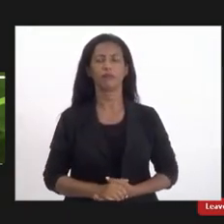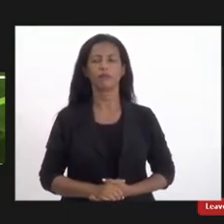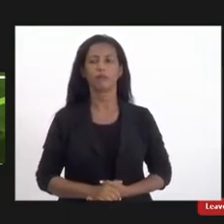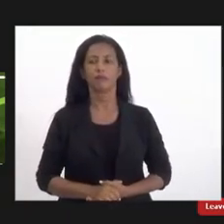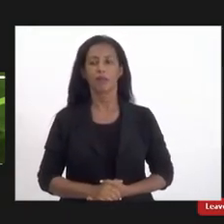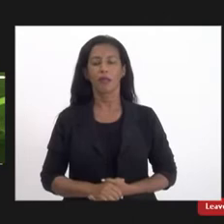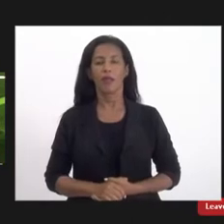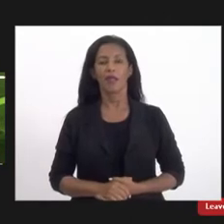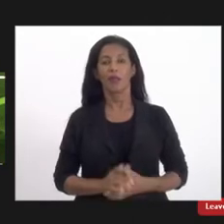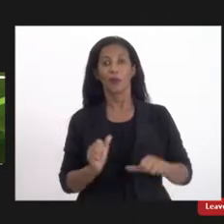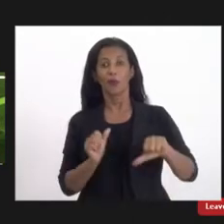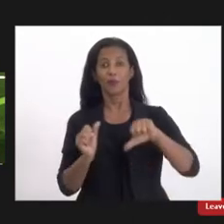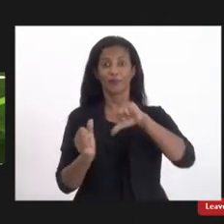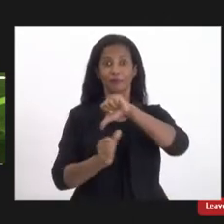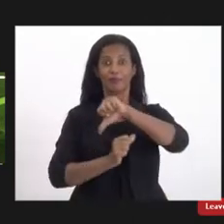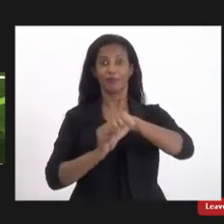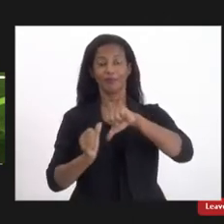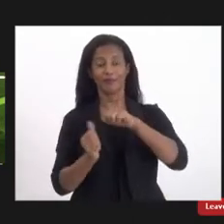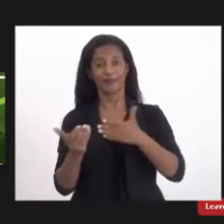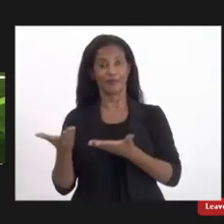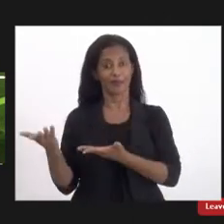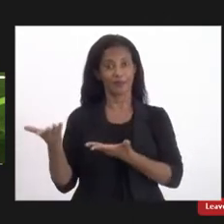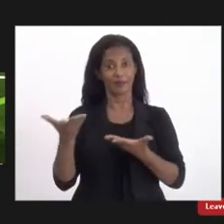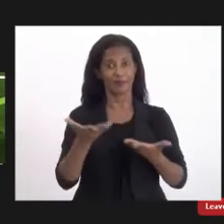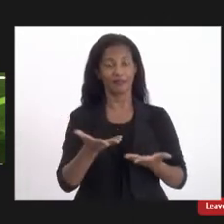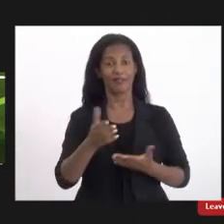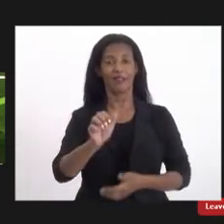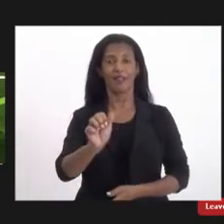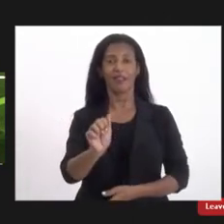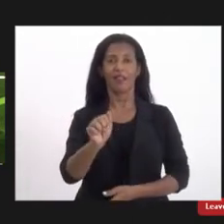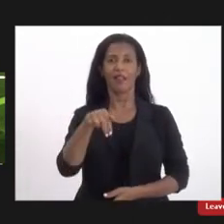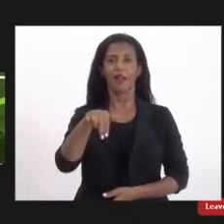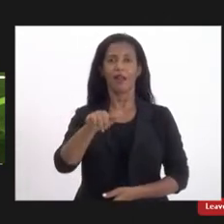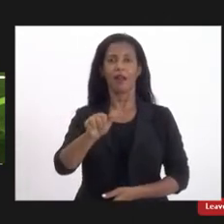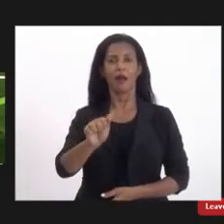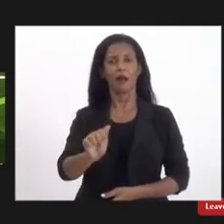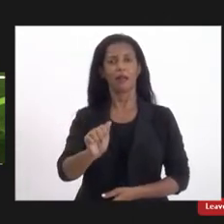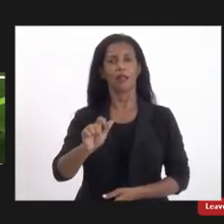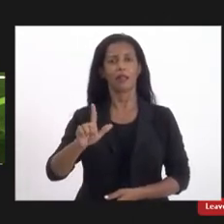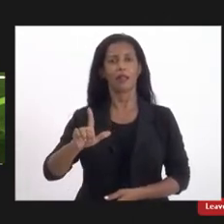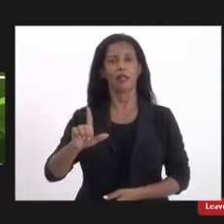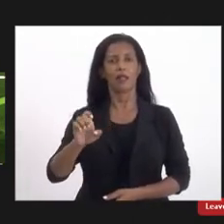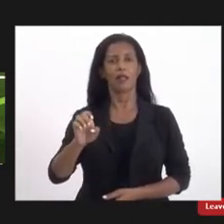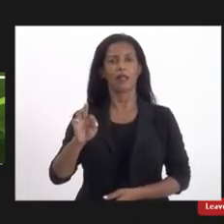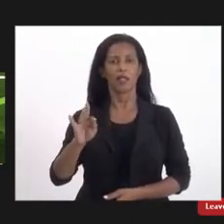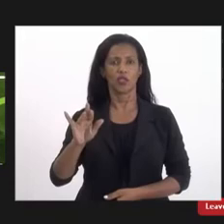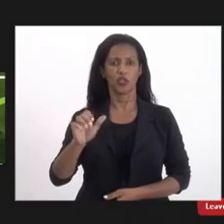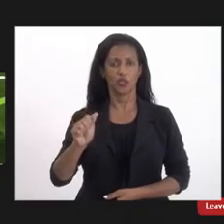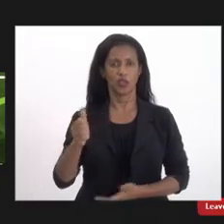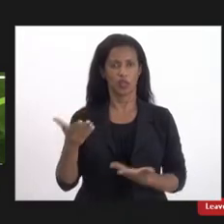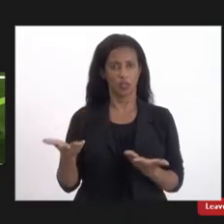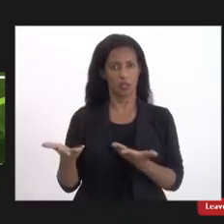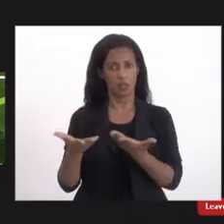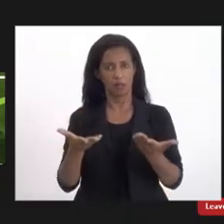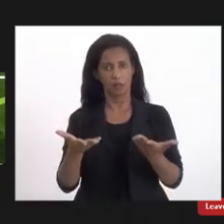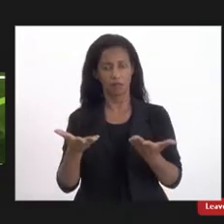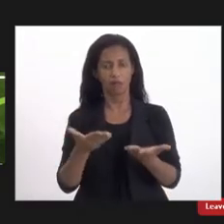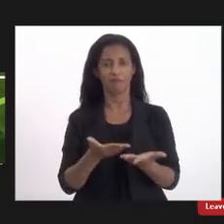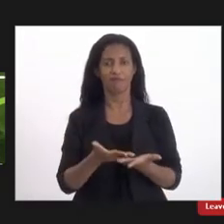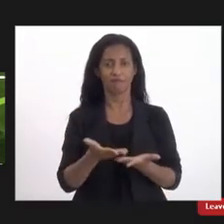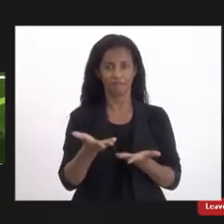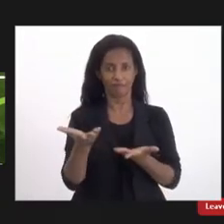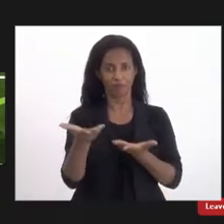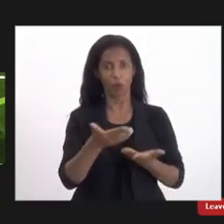invertendo a pauta a gente passa aqui pra Ana Ana Letícia então Ana a fala tá com você